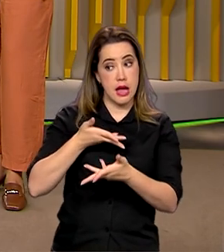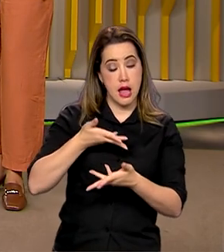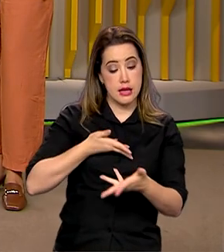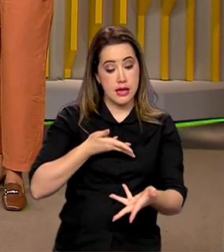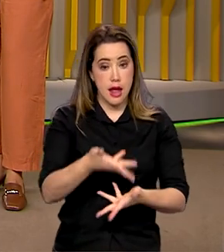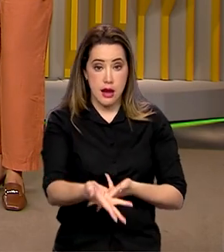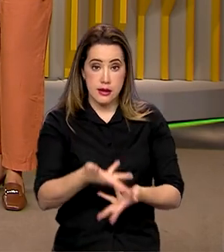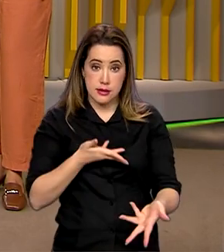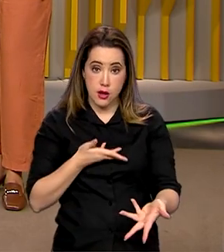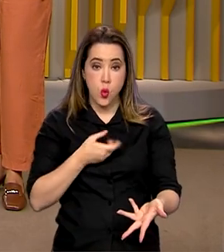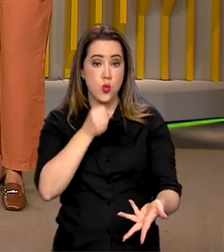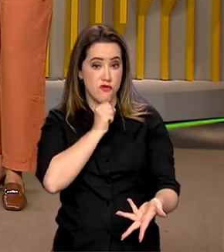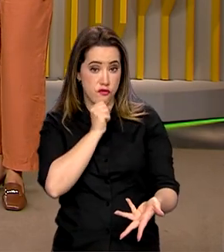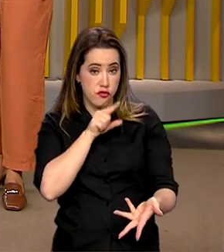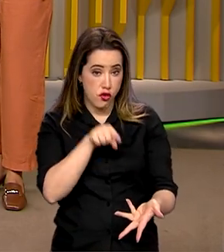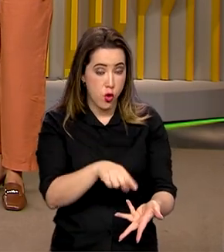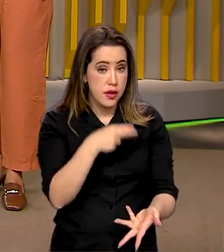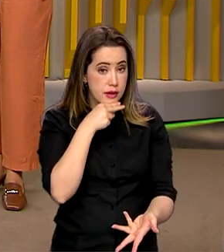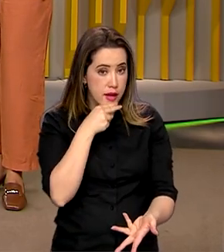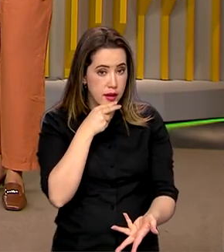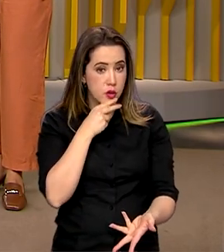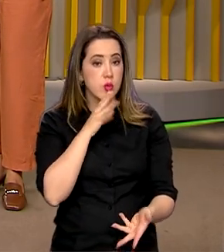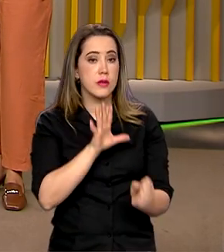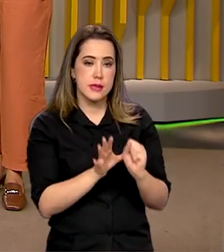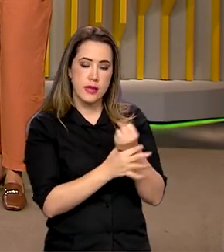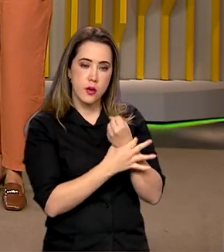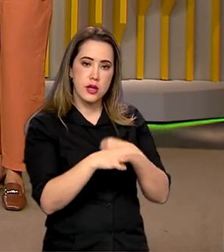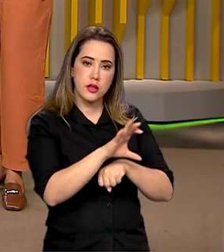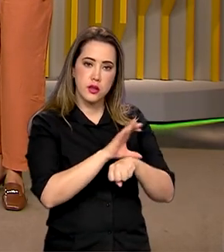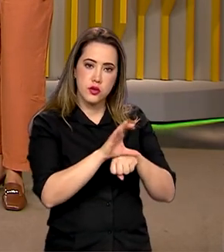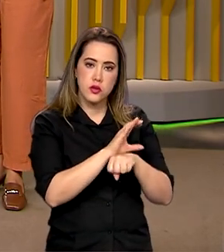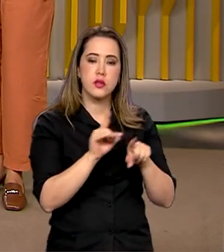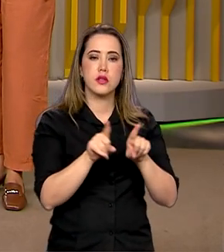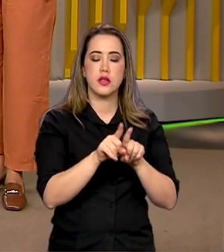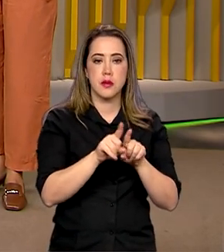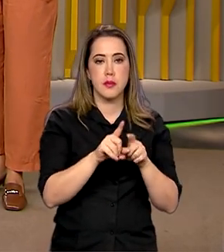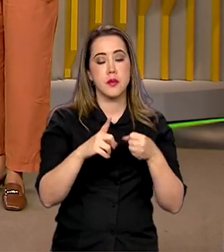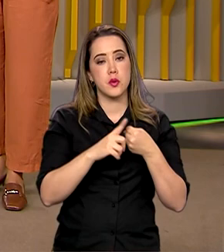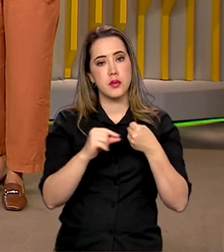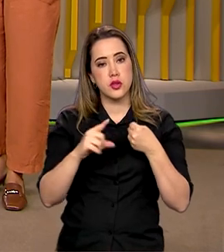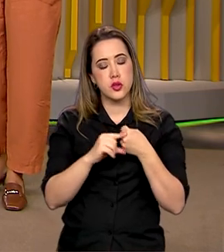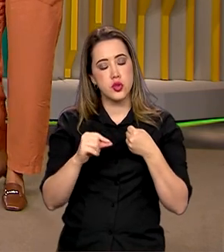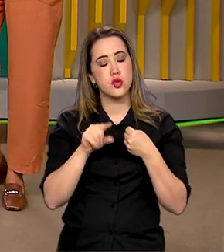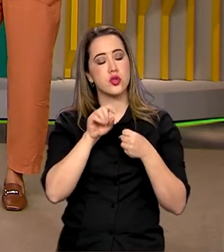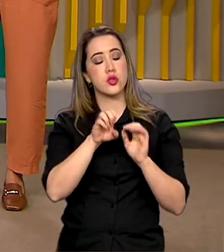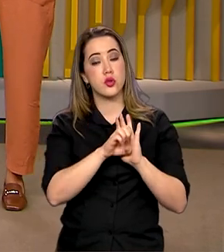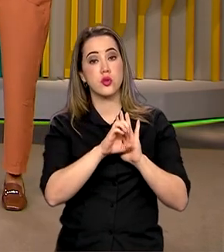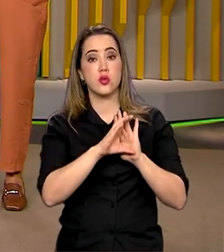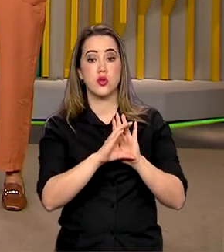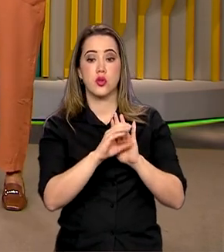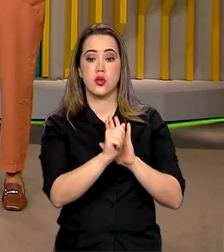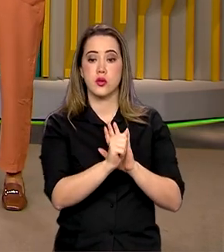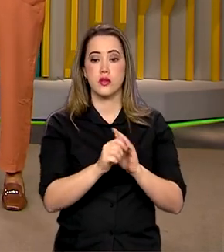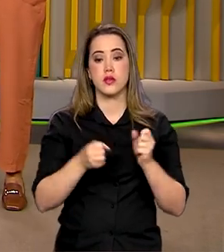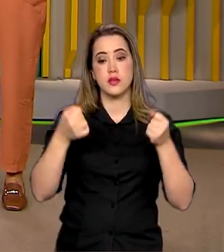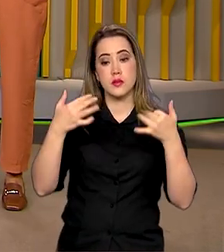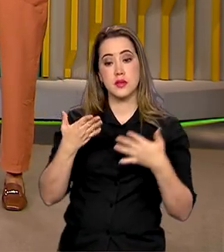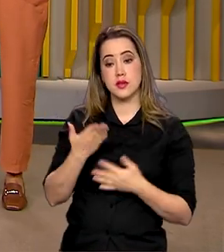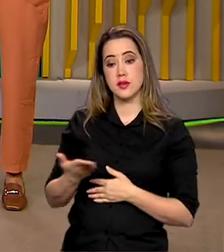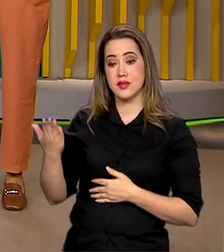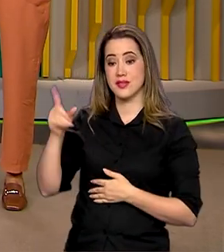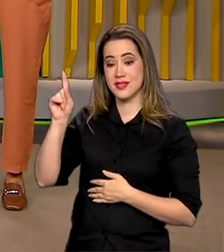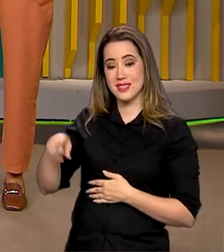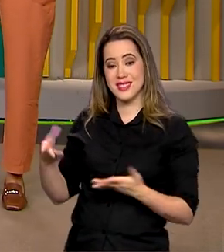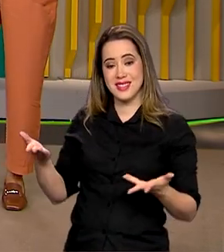é garantida pela Constituição Federal e também por um artigo do Estatuto da Criança e do Adolescente? E quem diria você que